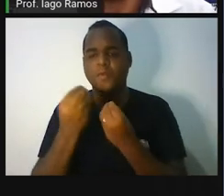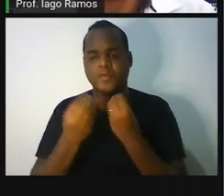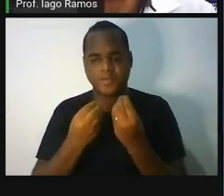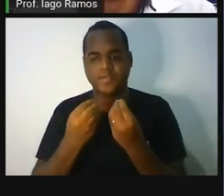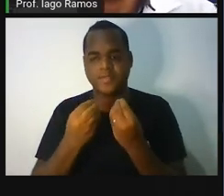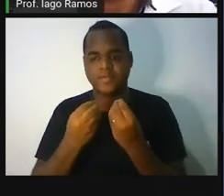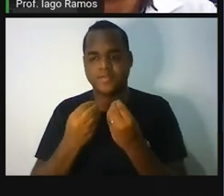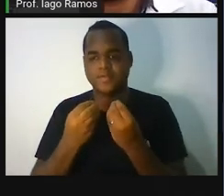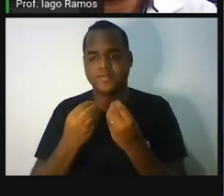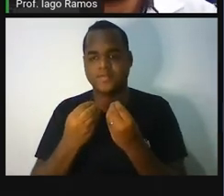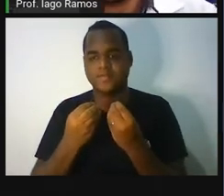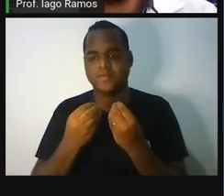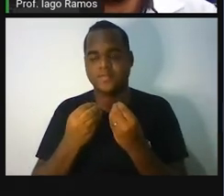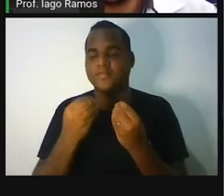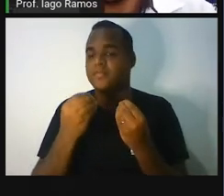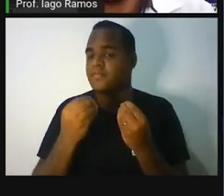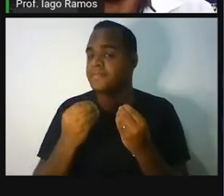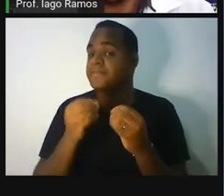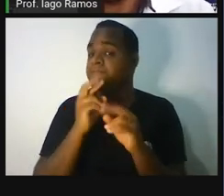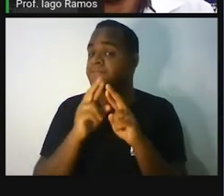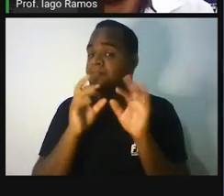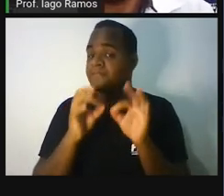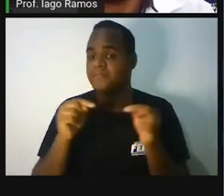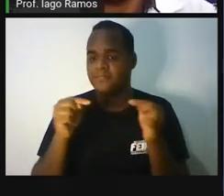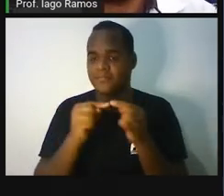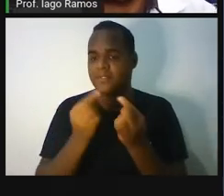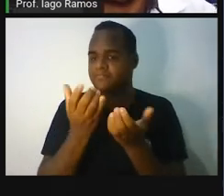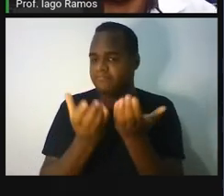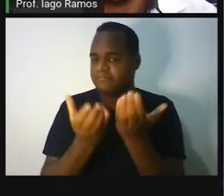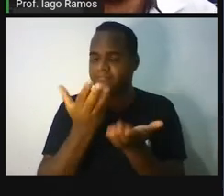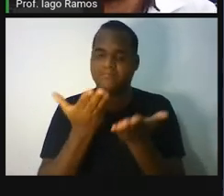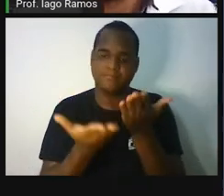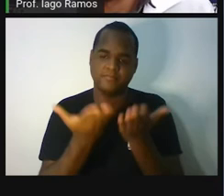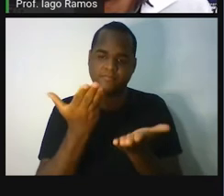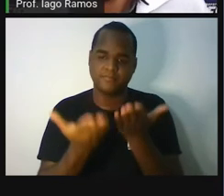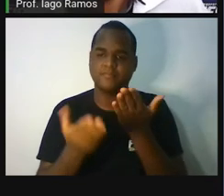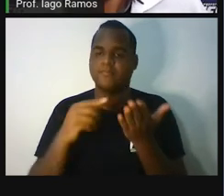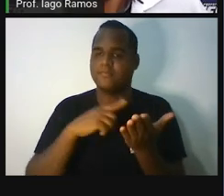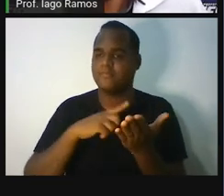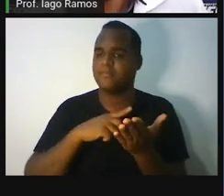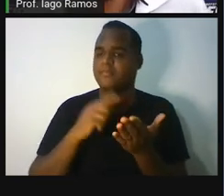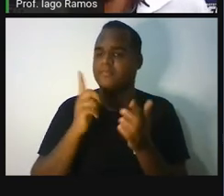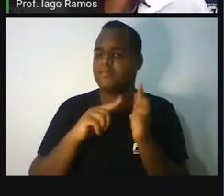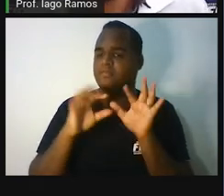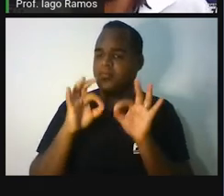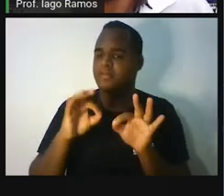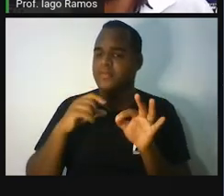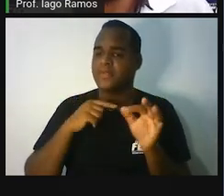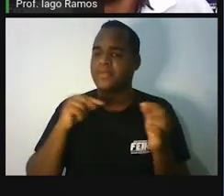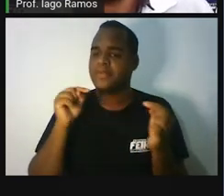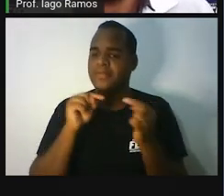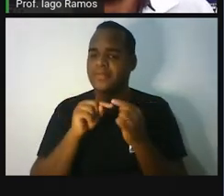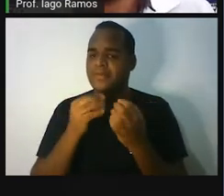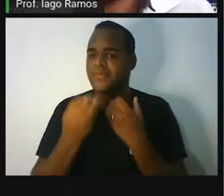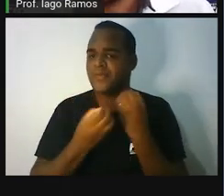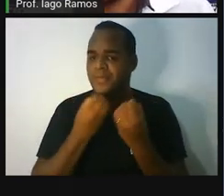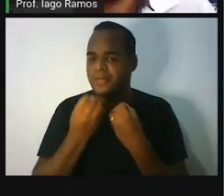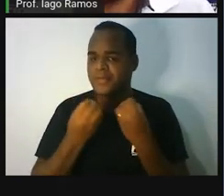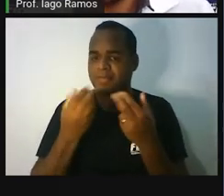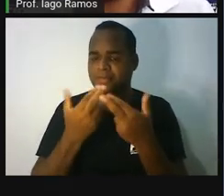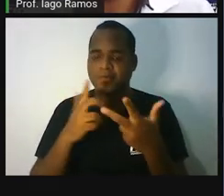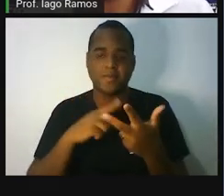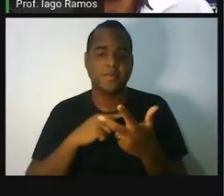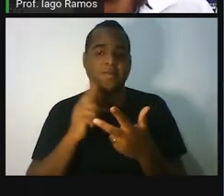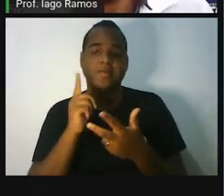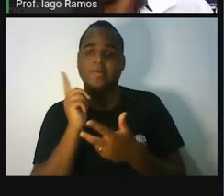o que deve ser feito no lado direito para que os pratos fiquem equilibrados? Se a gente tira uma caixinha marrom ali, ó,